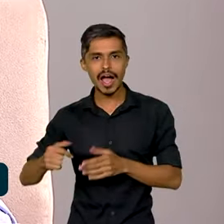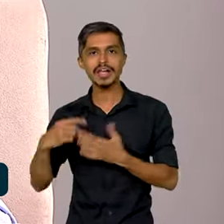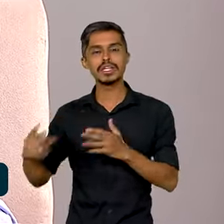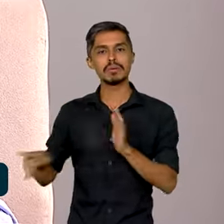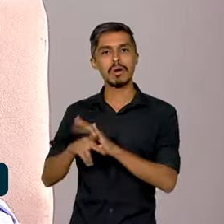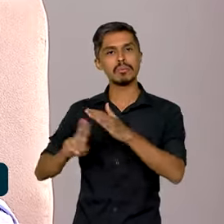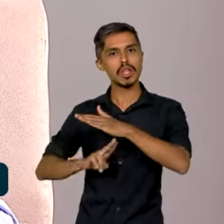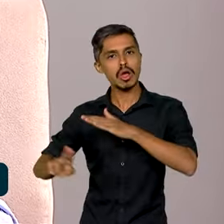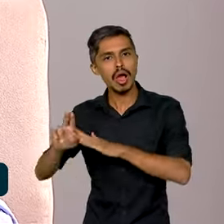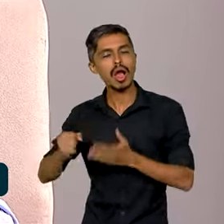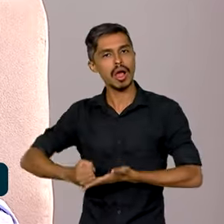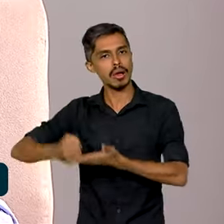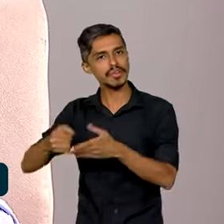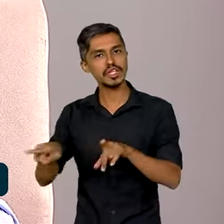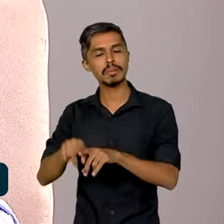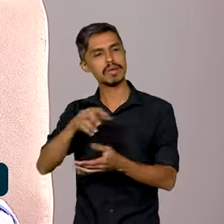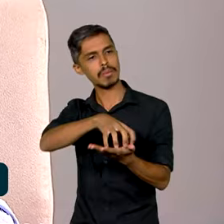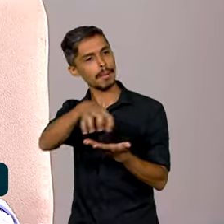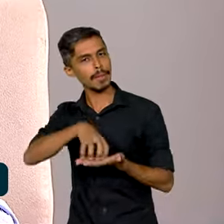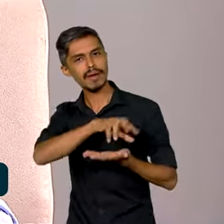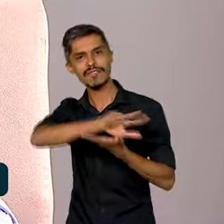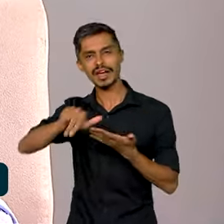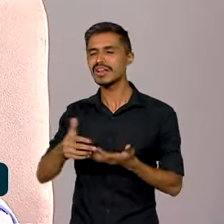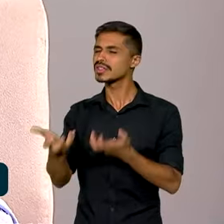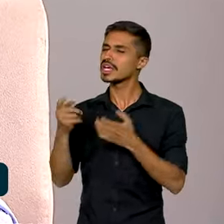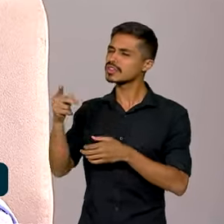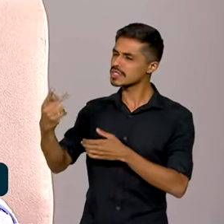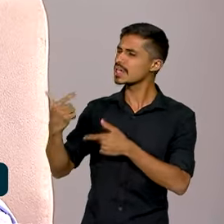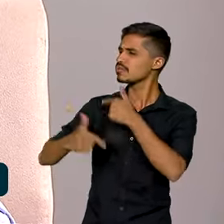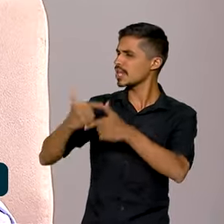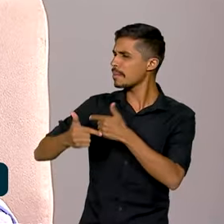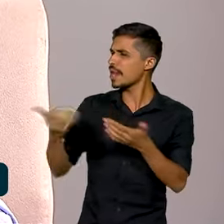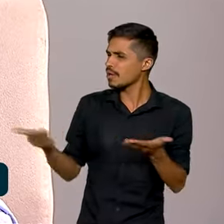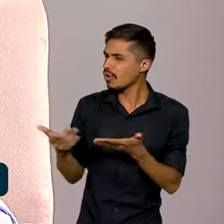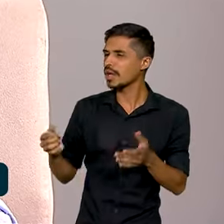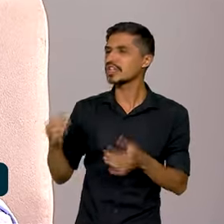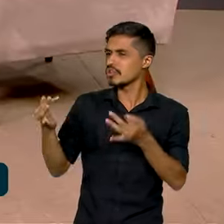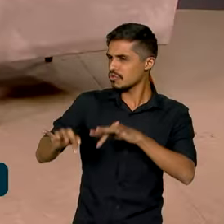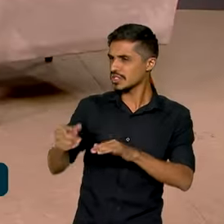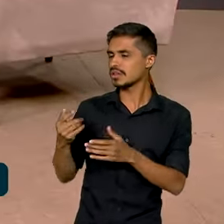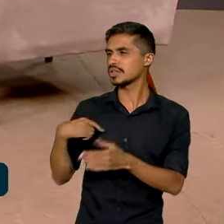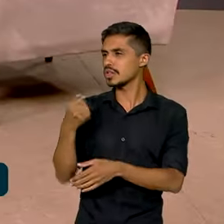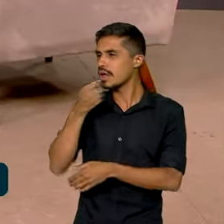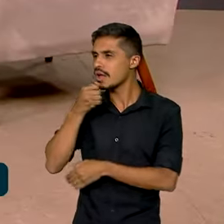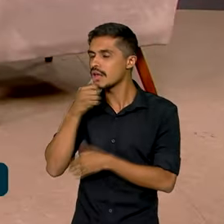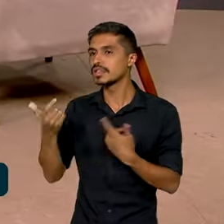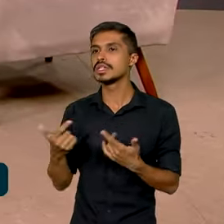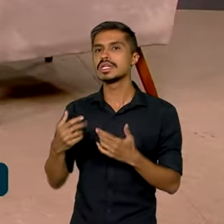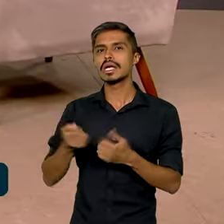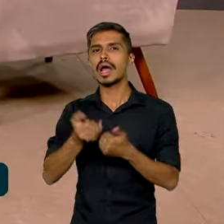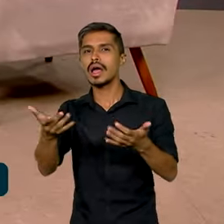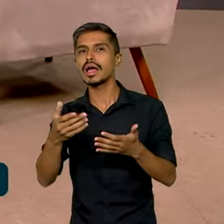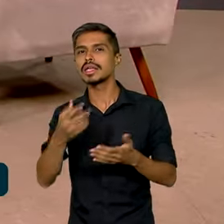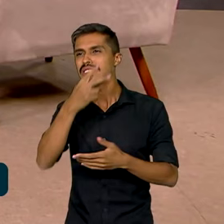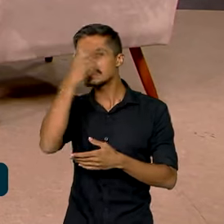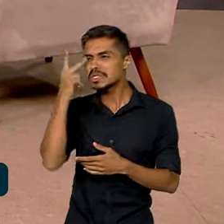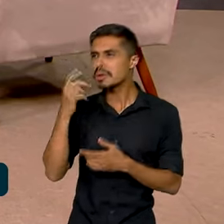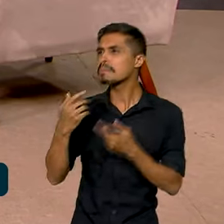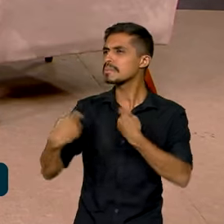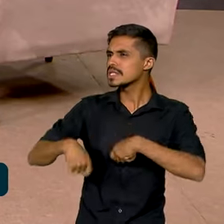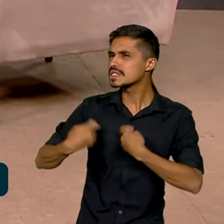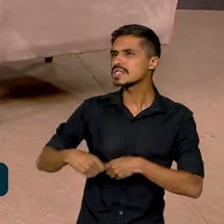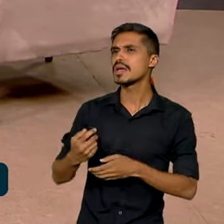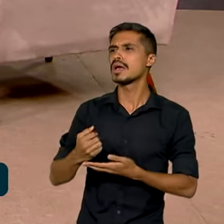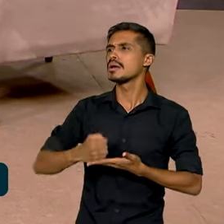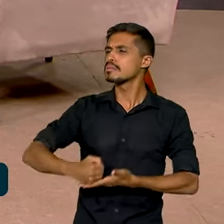universidades federais, outros órgãos. Eu queria que o deixasse um serviço agora no encerramento da entrevista para quem precisa buscar a justiça, alguma